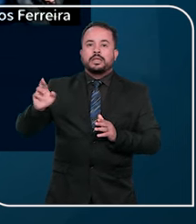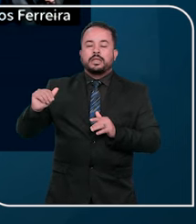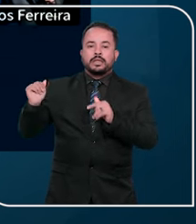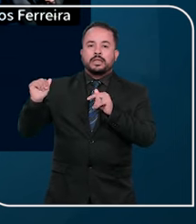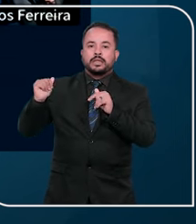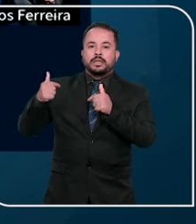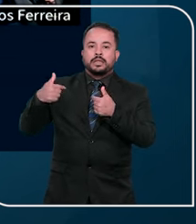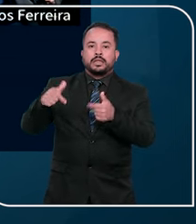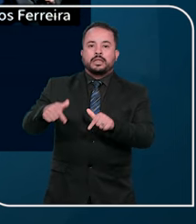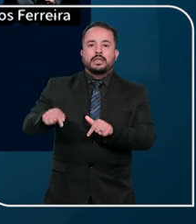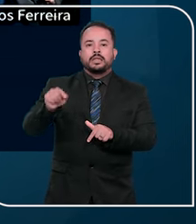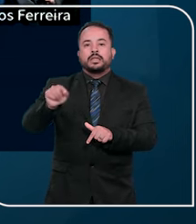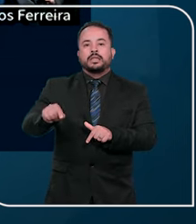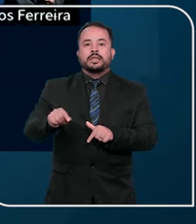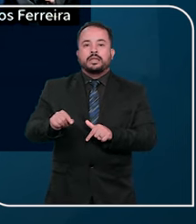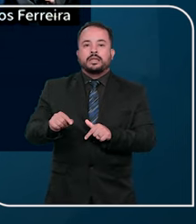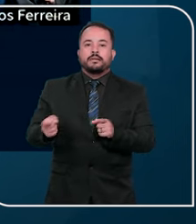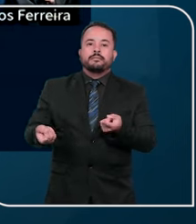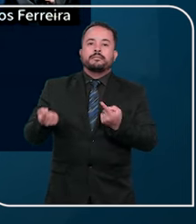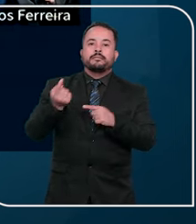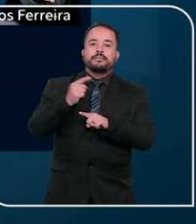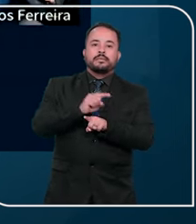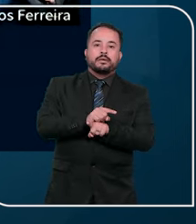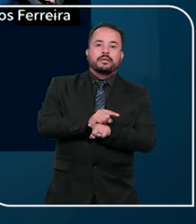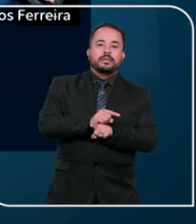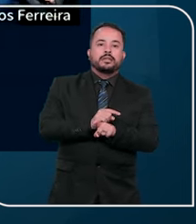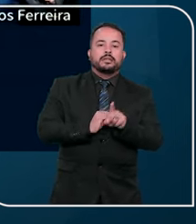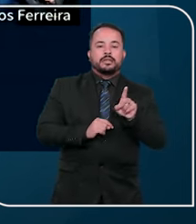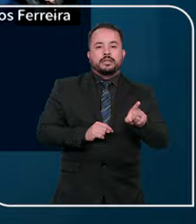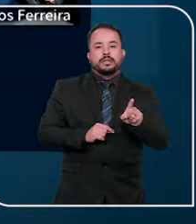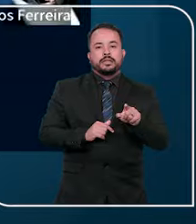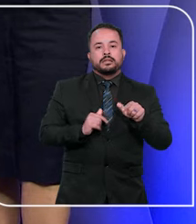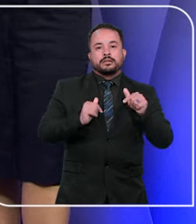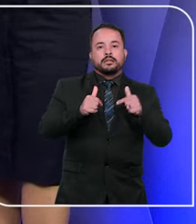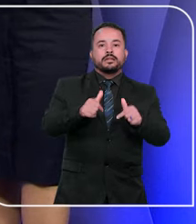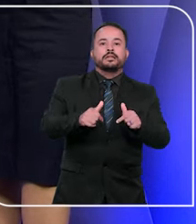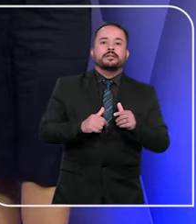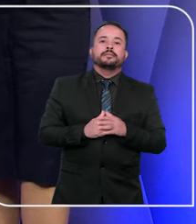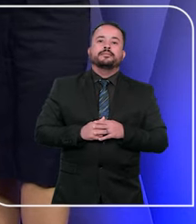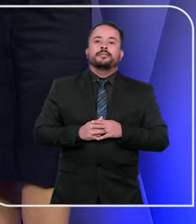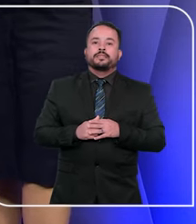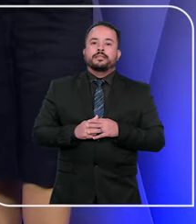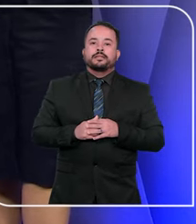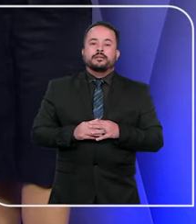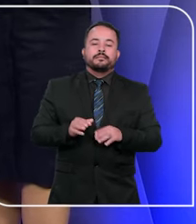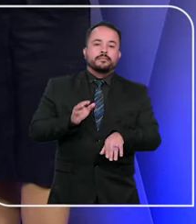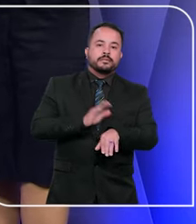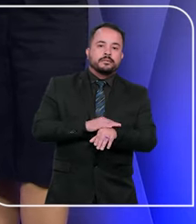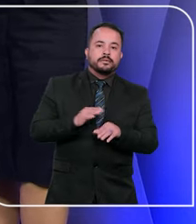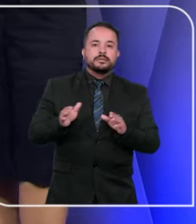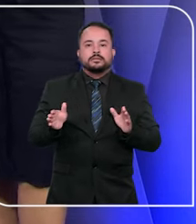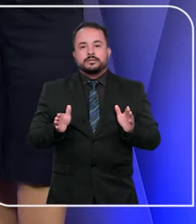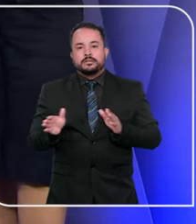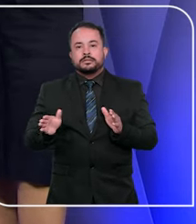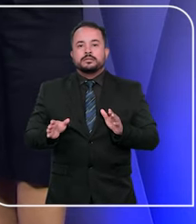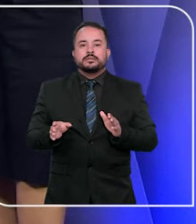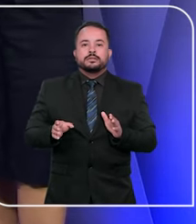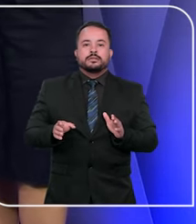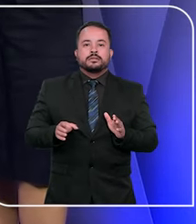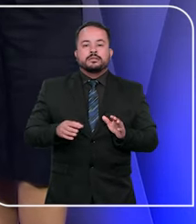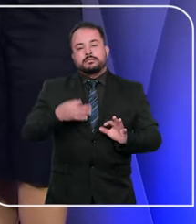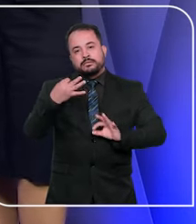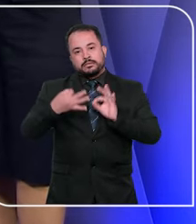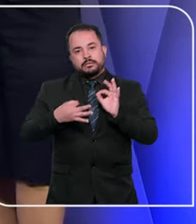herança, não poderá mais reivindicar a parte hereditária. E chegou o momento de separar um